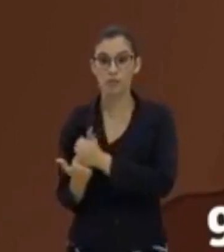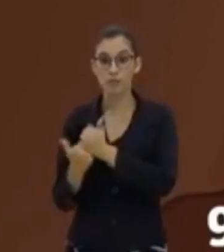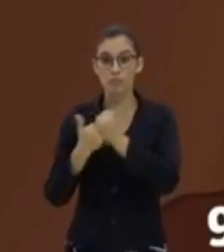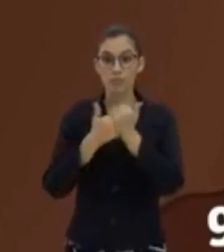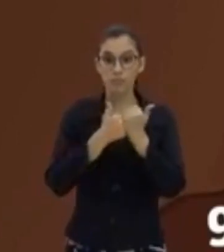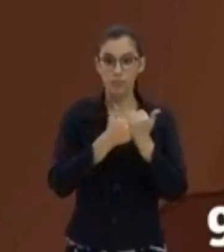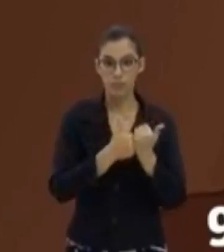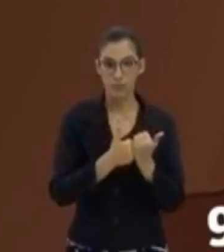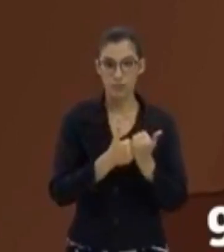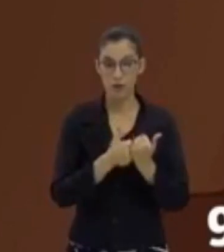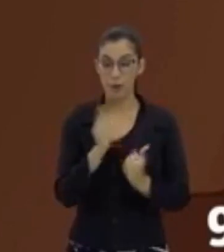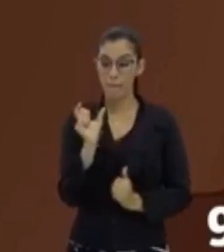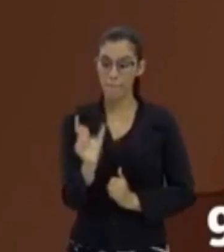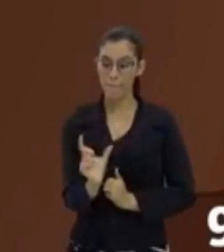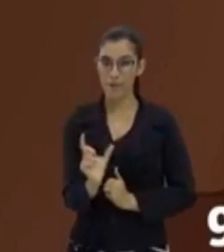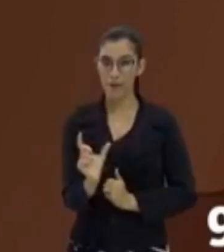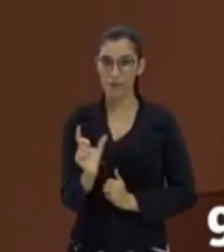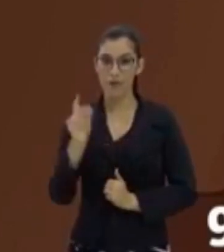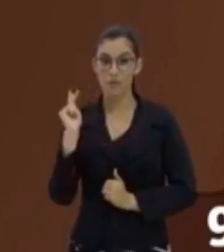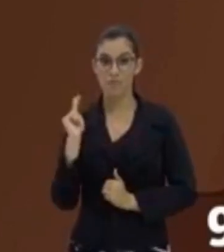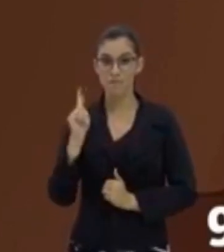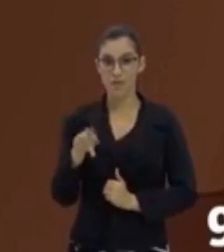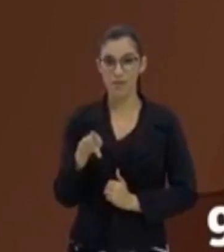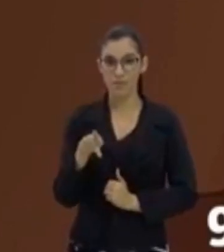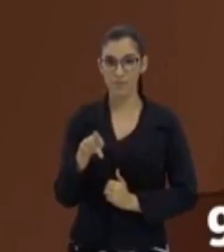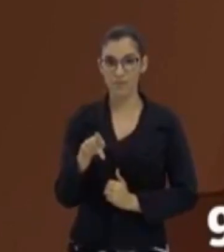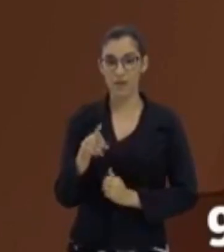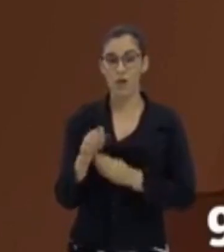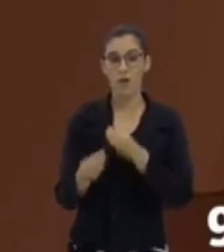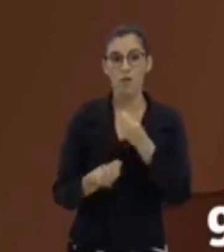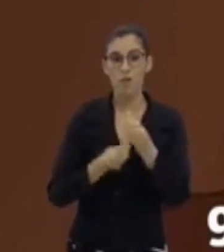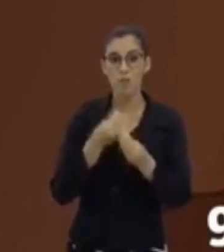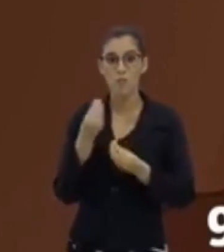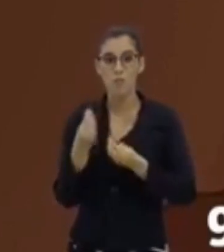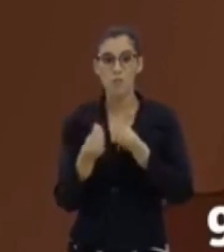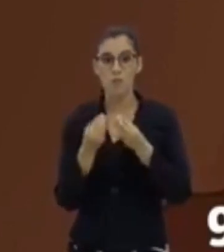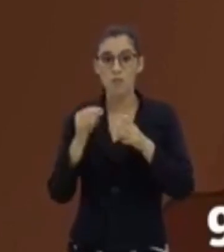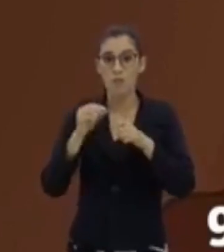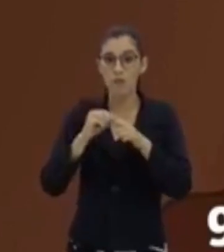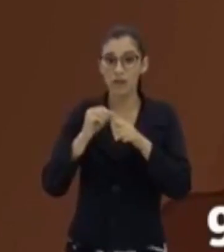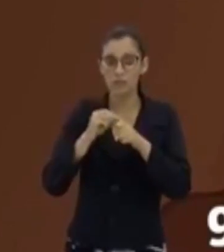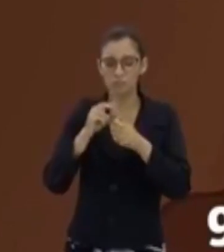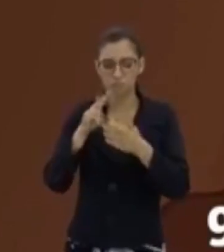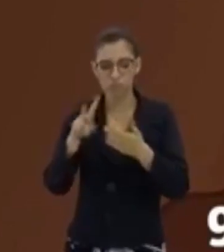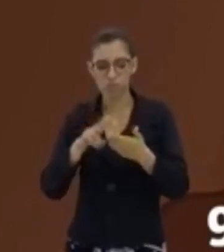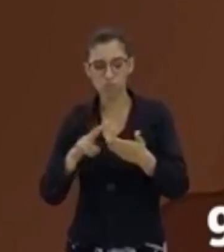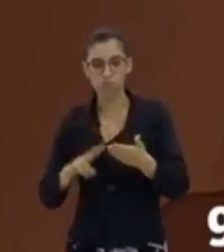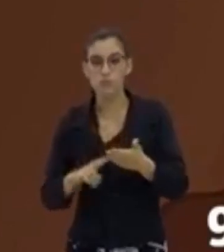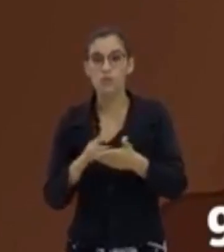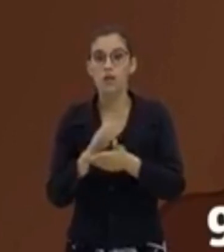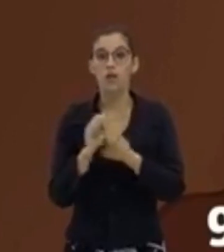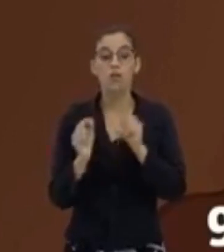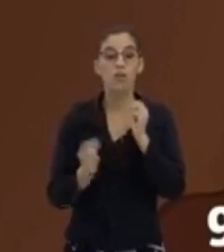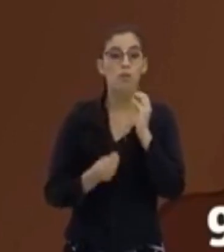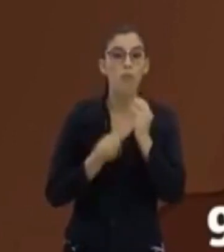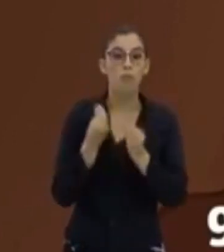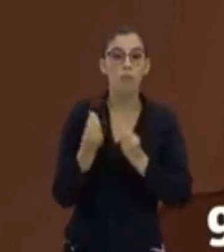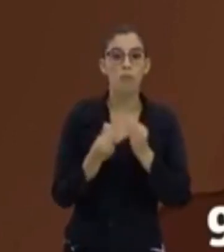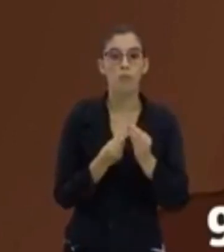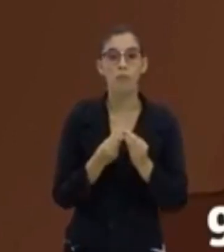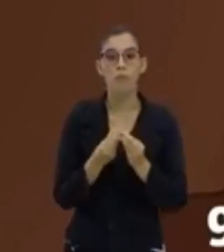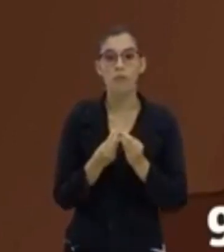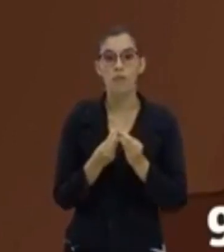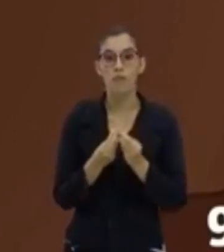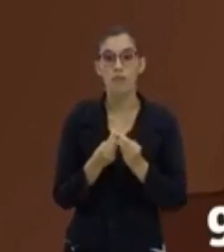Então, como é que eu vou fazer a leitura dessa escala? Bem aqui, olha. Eu vou até colocar aqui em vermelho para destacar para vocês.